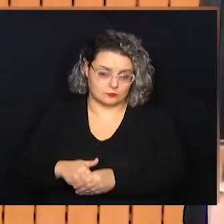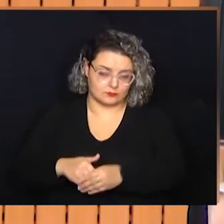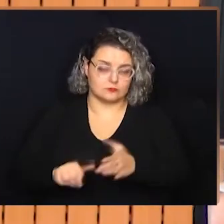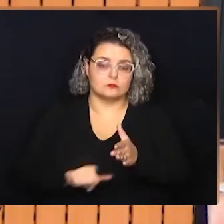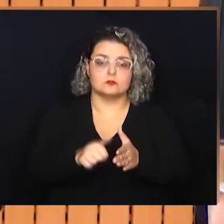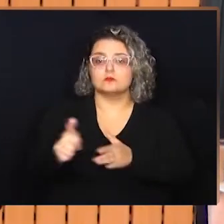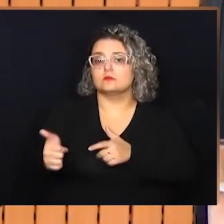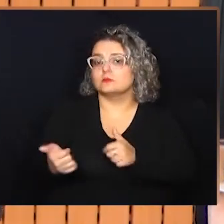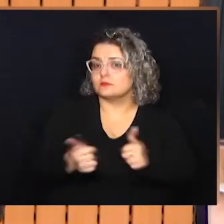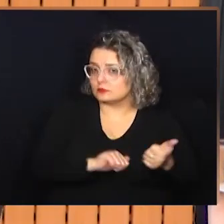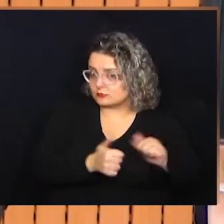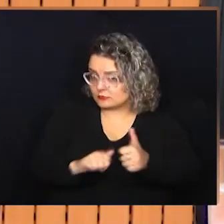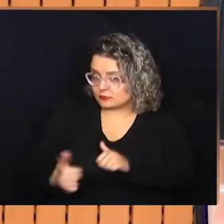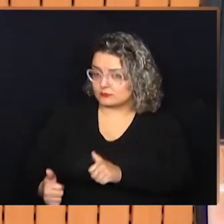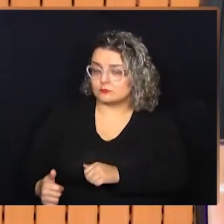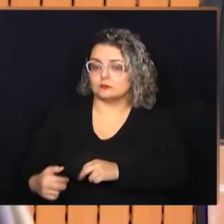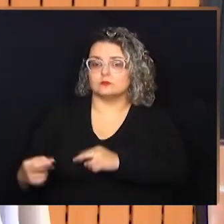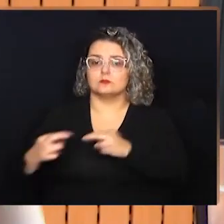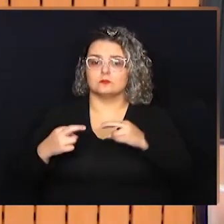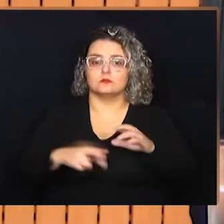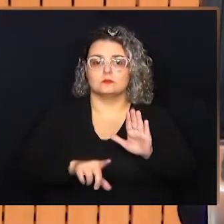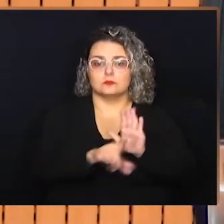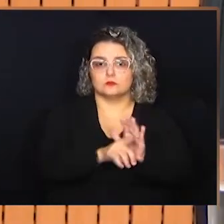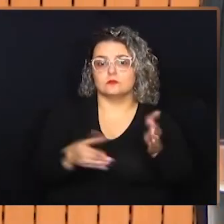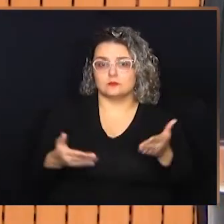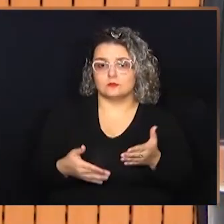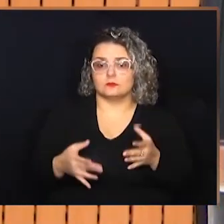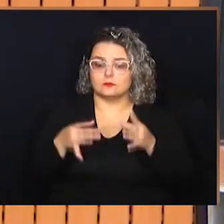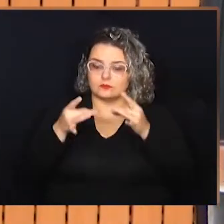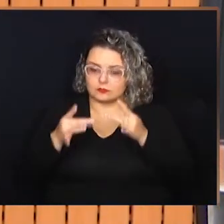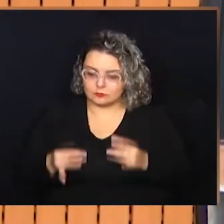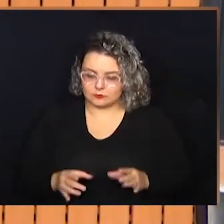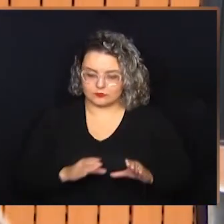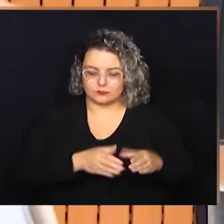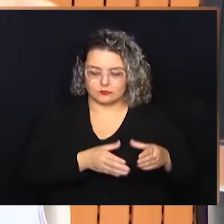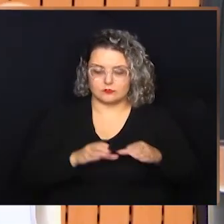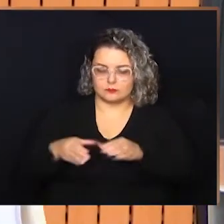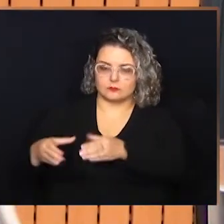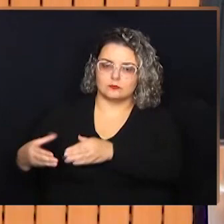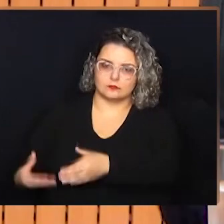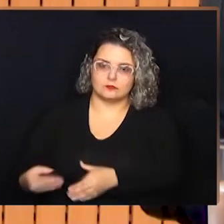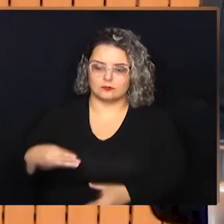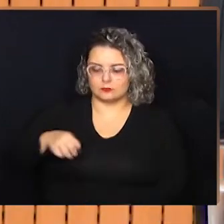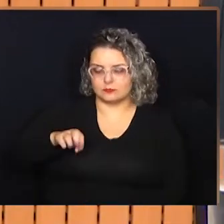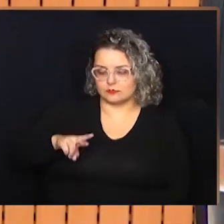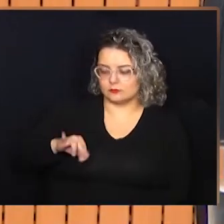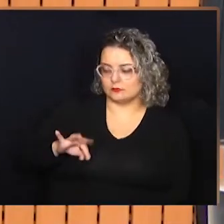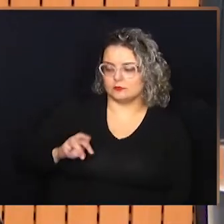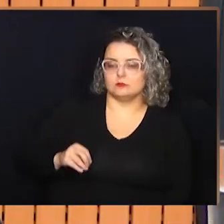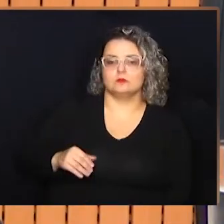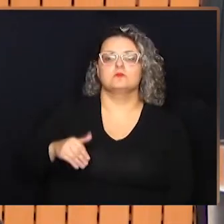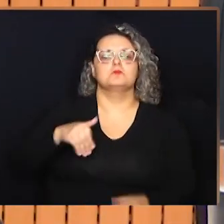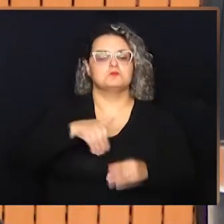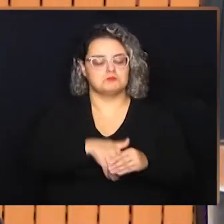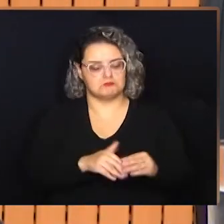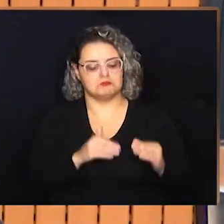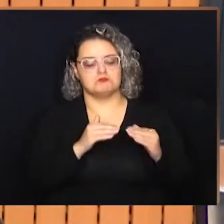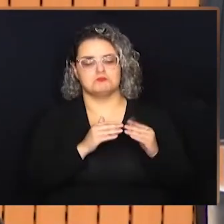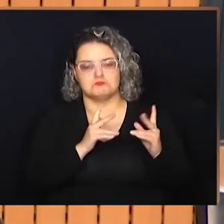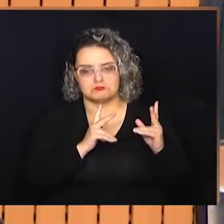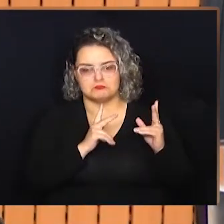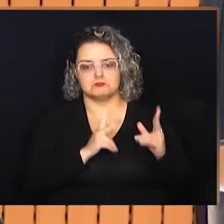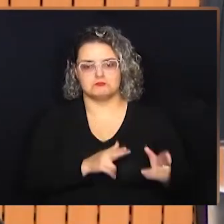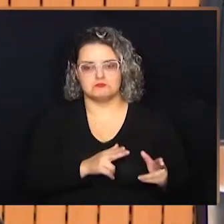votado aqui na casa em primeira votação, na legalidade, e agora está passando pelas comissões de mérito. Eu acompanho